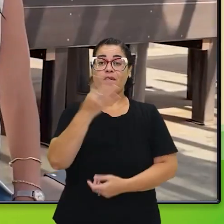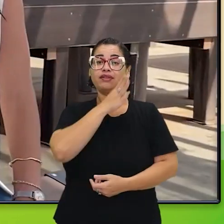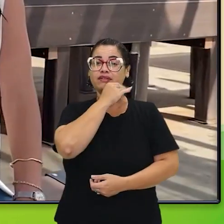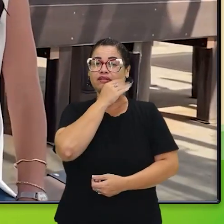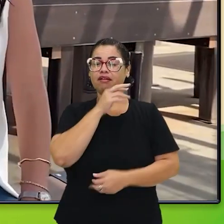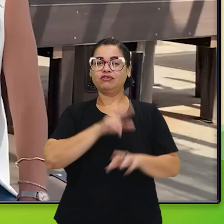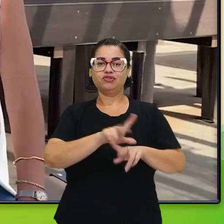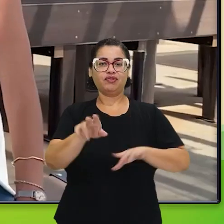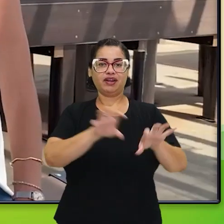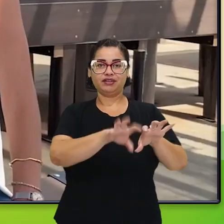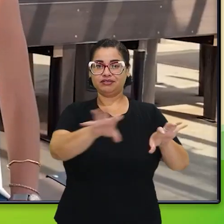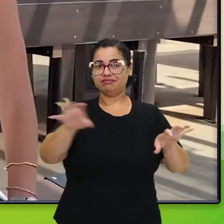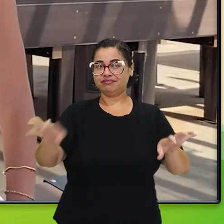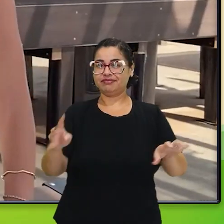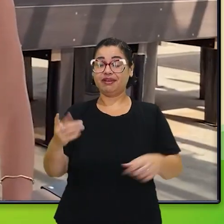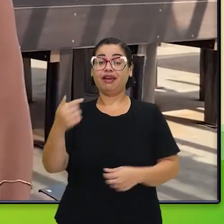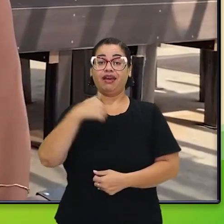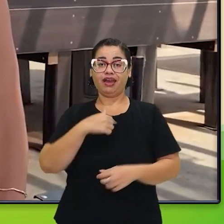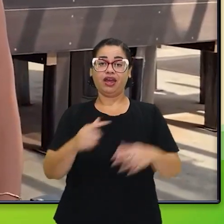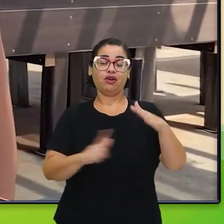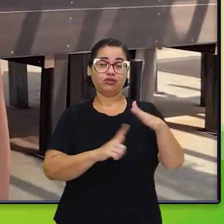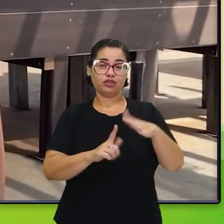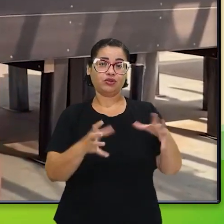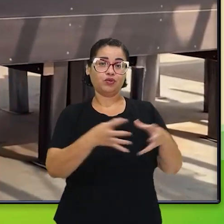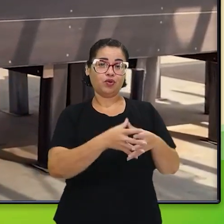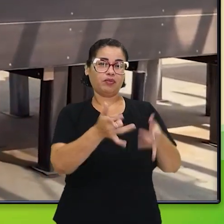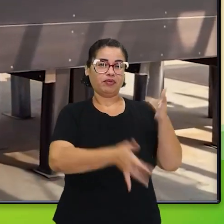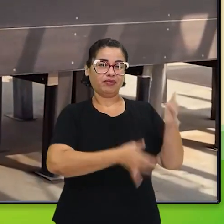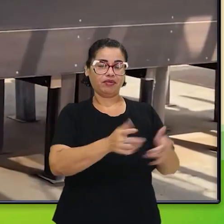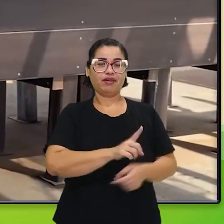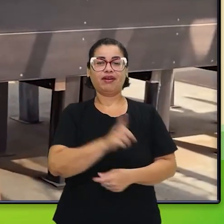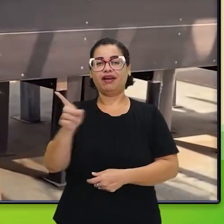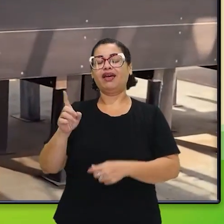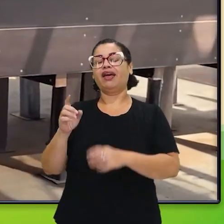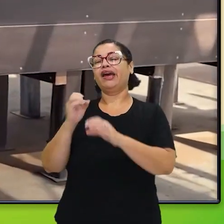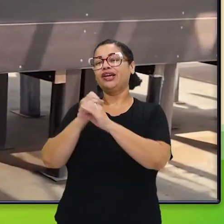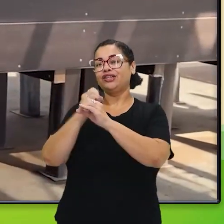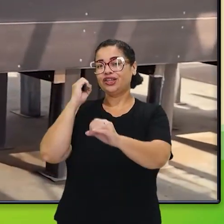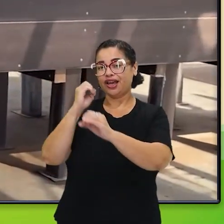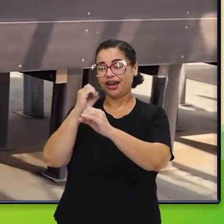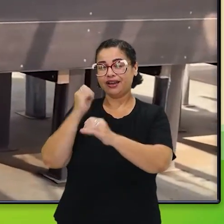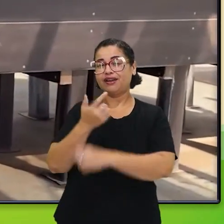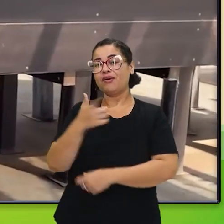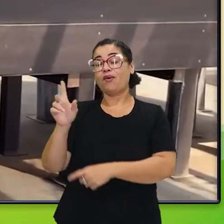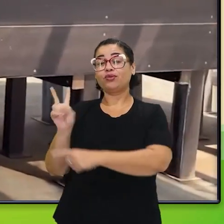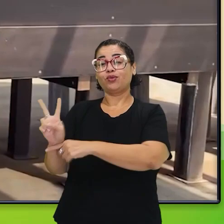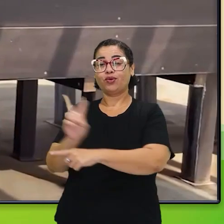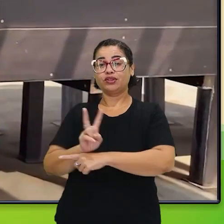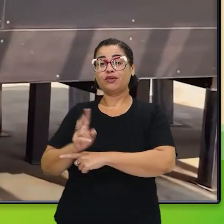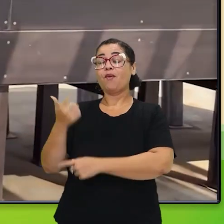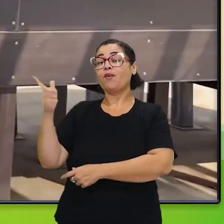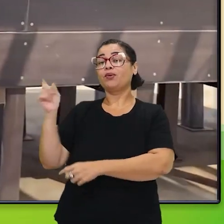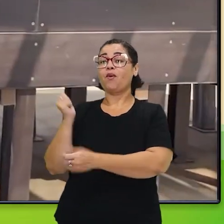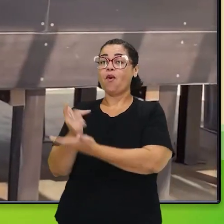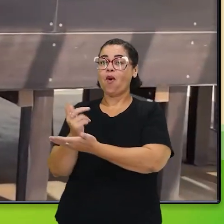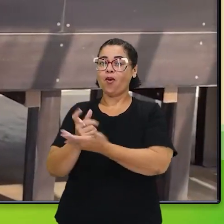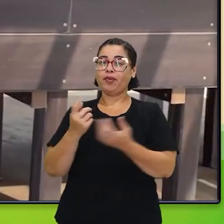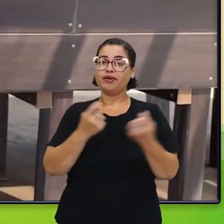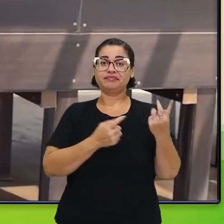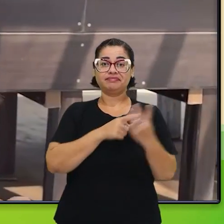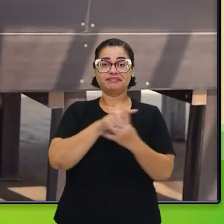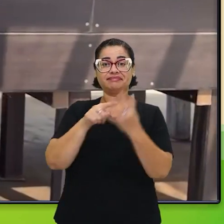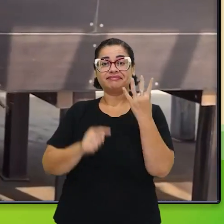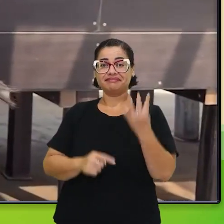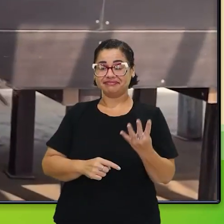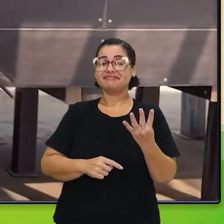distintas. Então, era eu da gestão de resíduos, engenharia, conservação e compras. Nossa! Então, foram